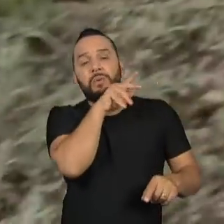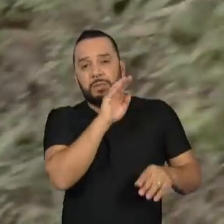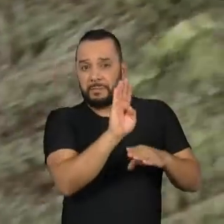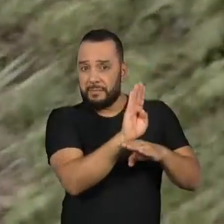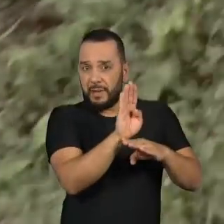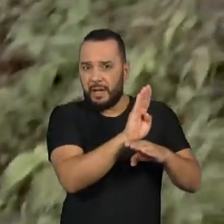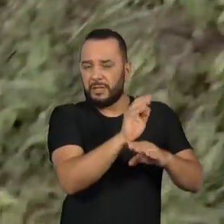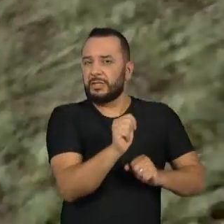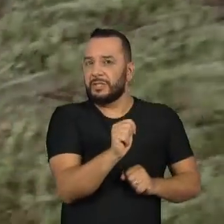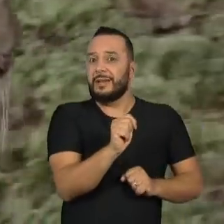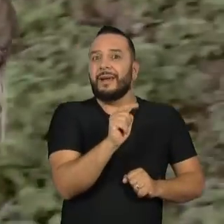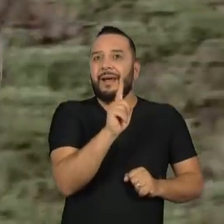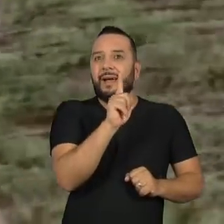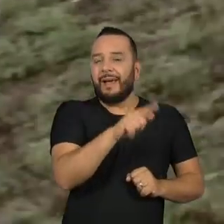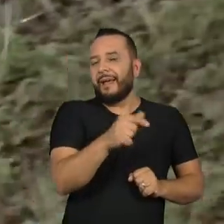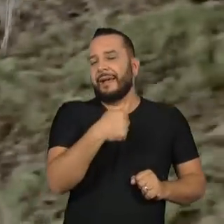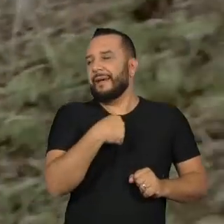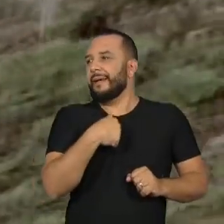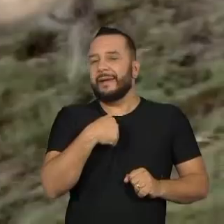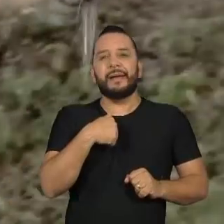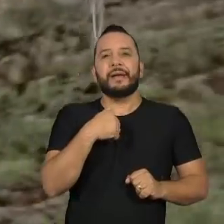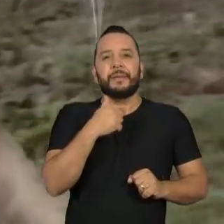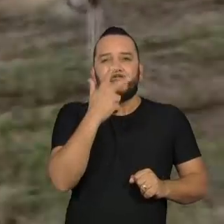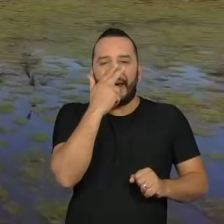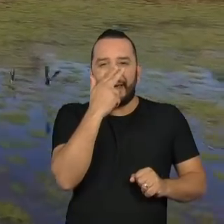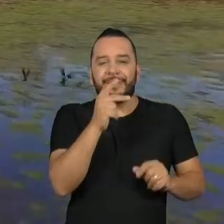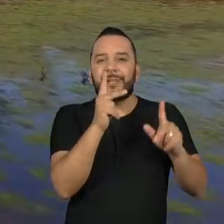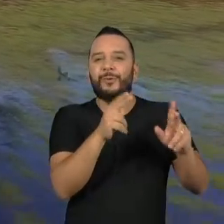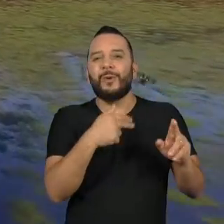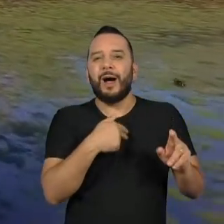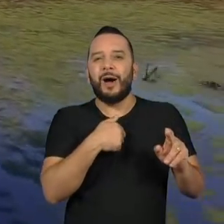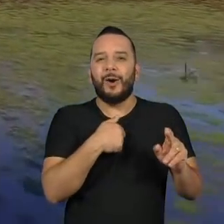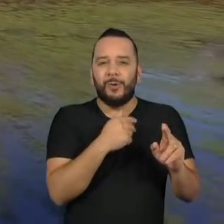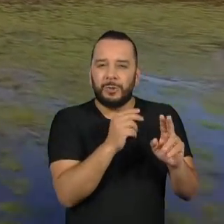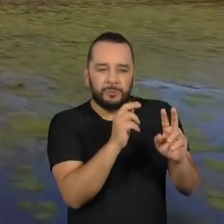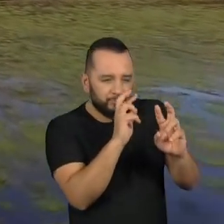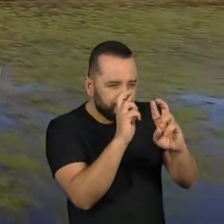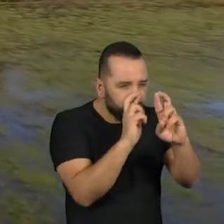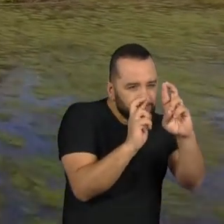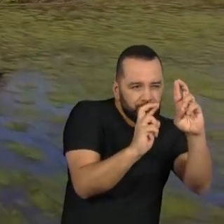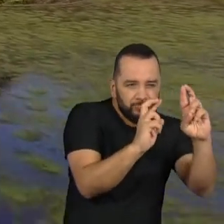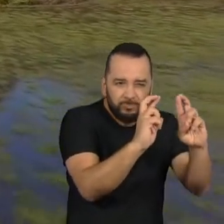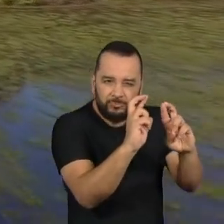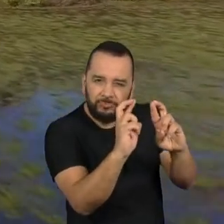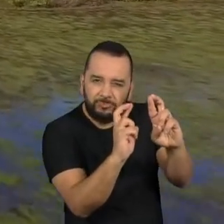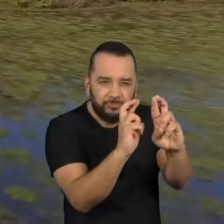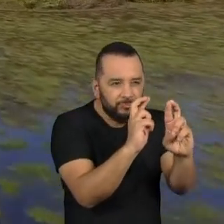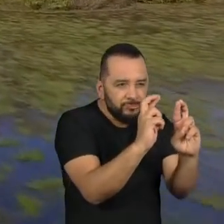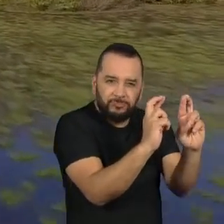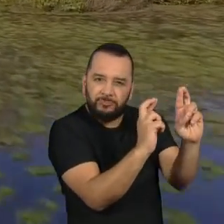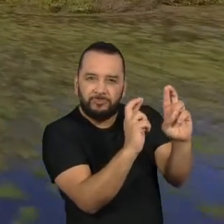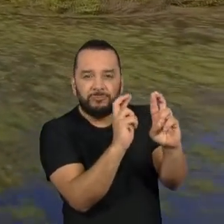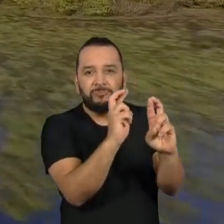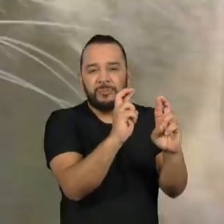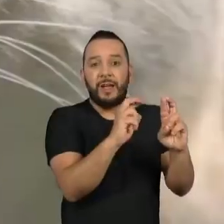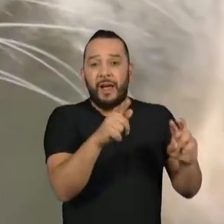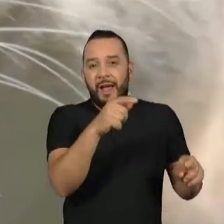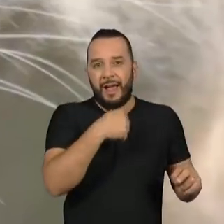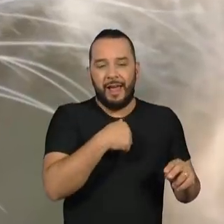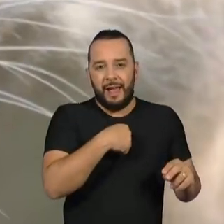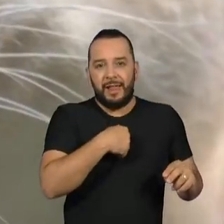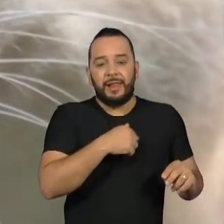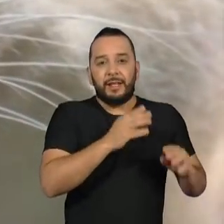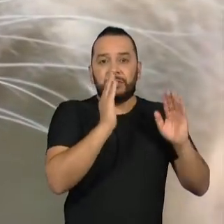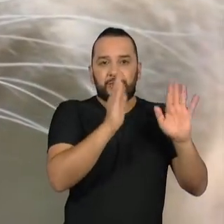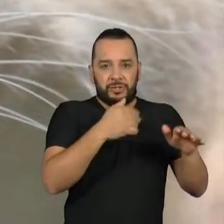chamá-la de uma espécie de paisagem, uma espécie detetive. Então por onde ela passa, provavelmente são áreas que deveriam